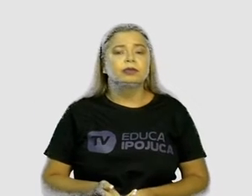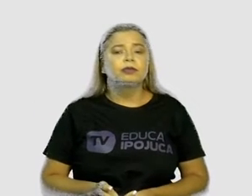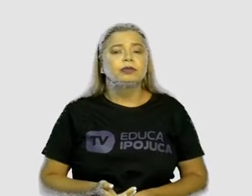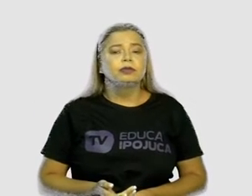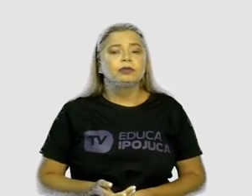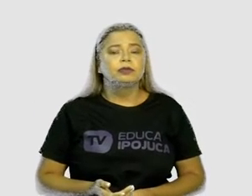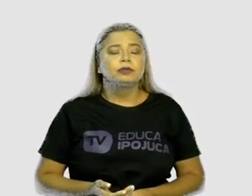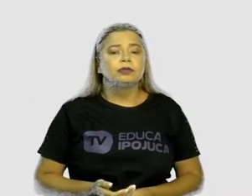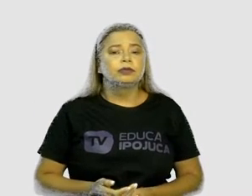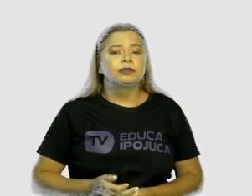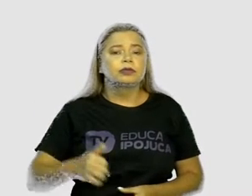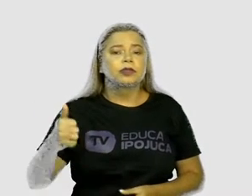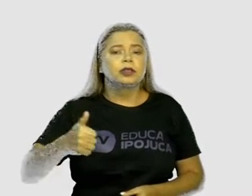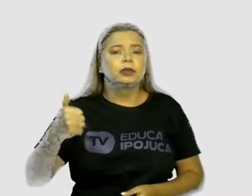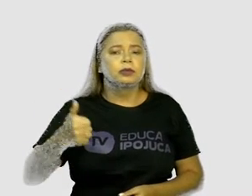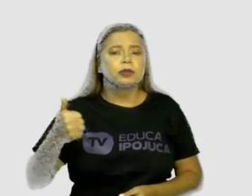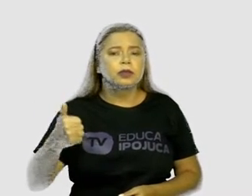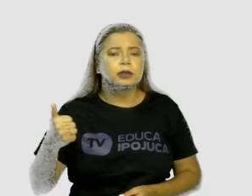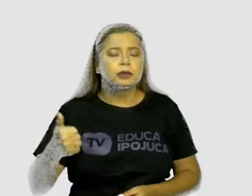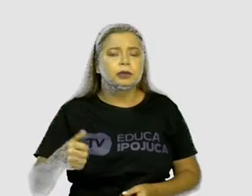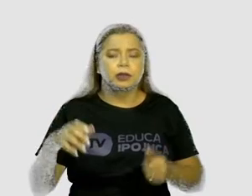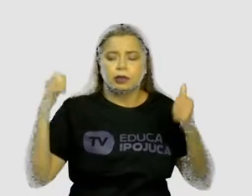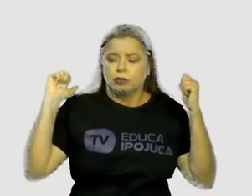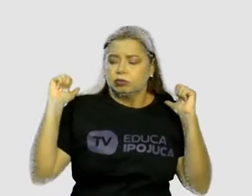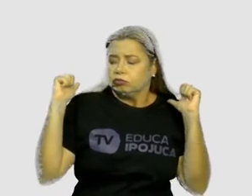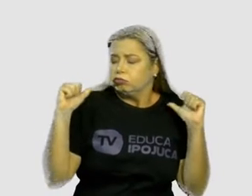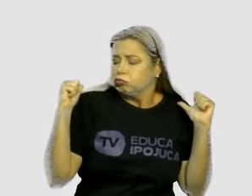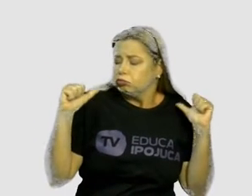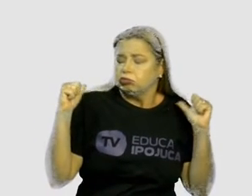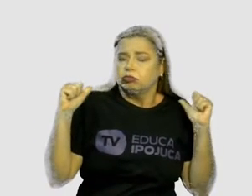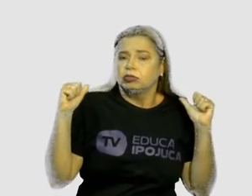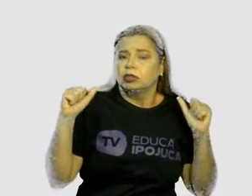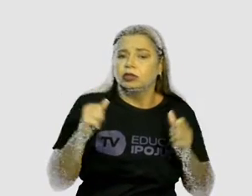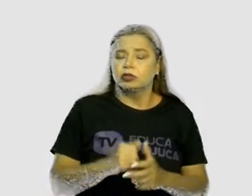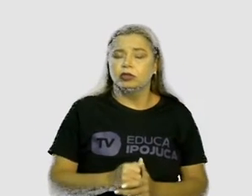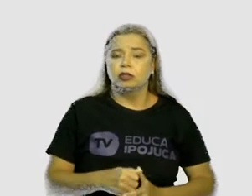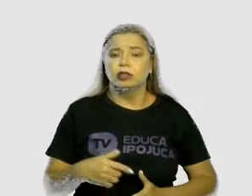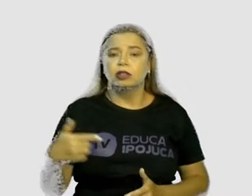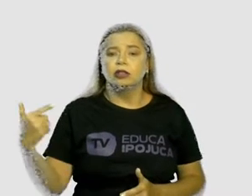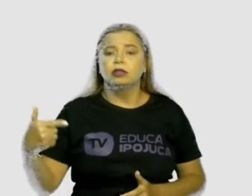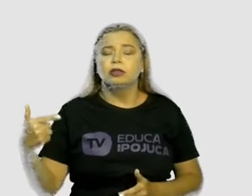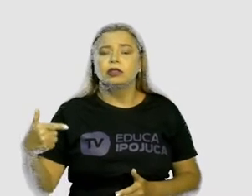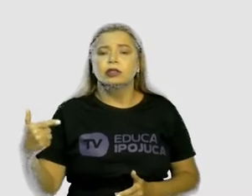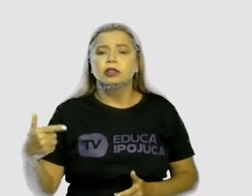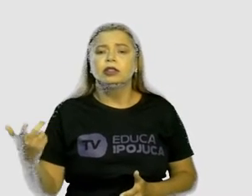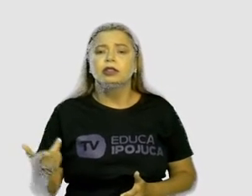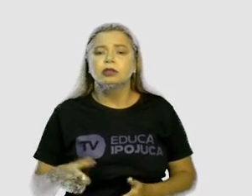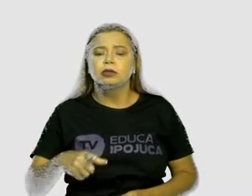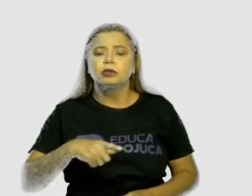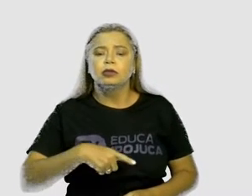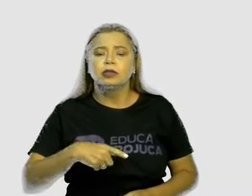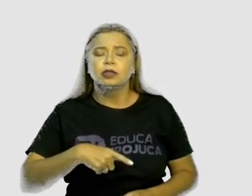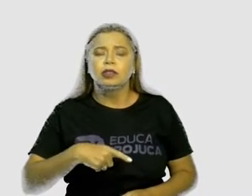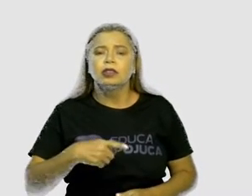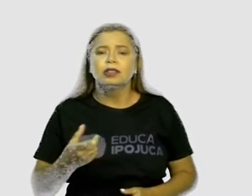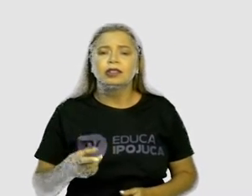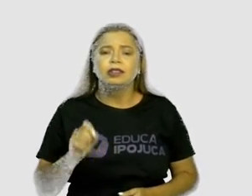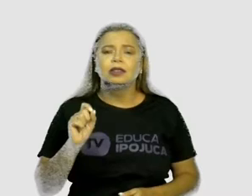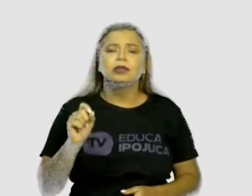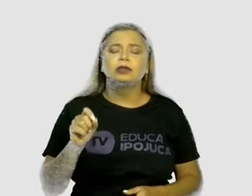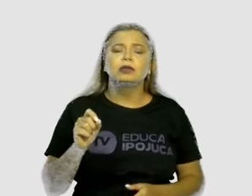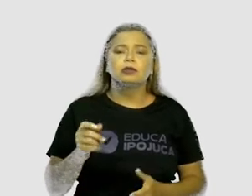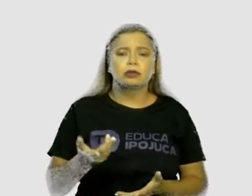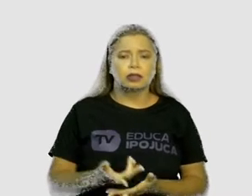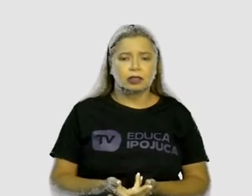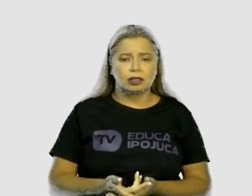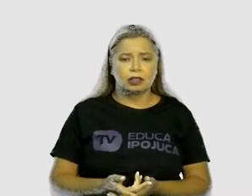alguma coisa aí nas costas. O segundo personagem, o do meio, ele segura o quê? Que objeto? Qual é a